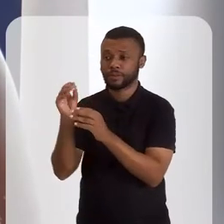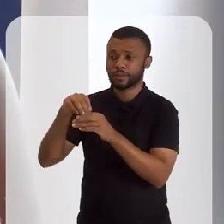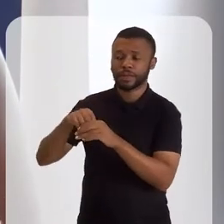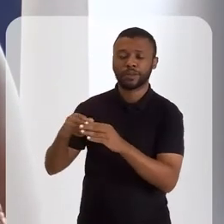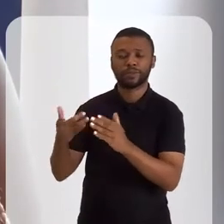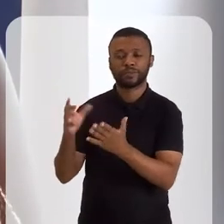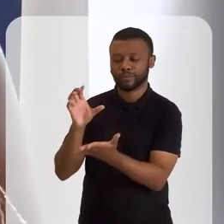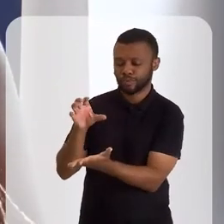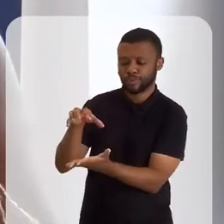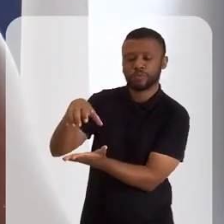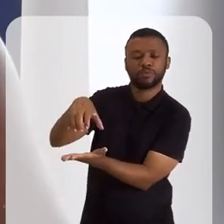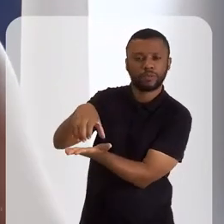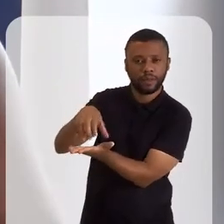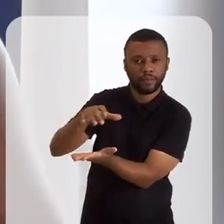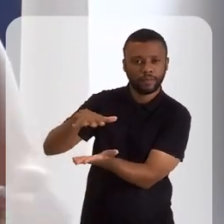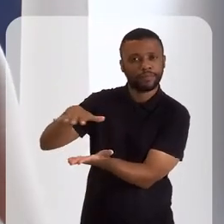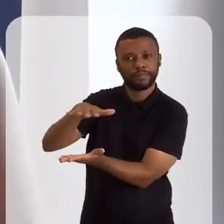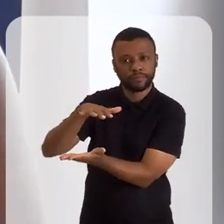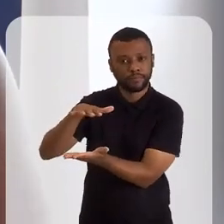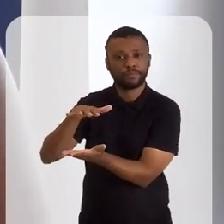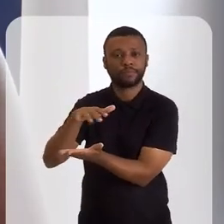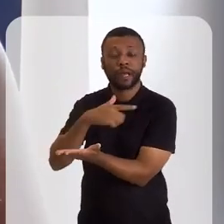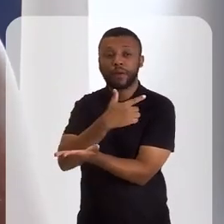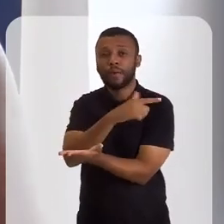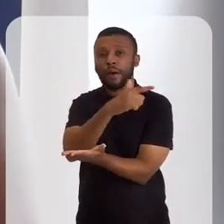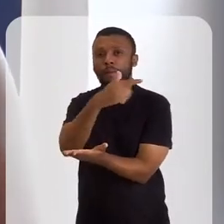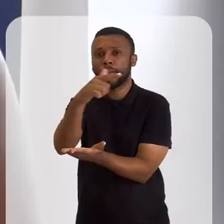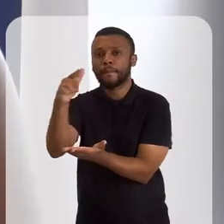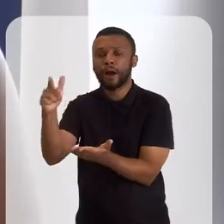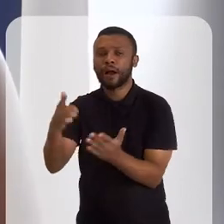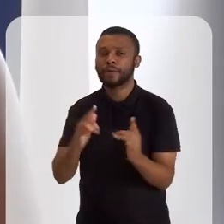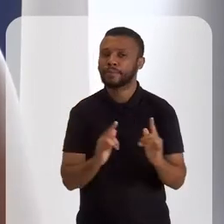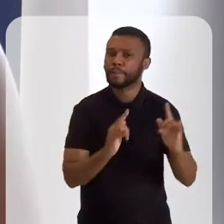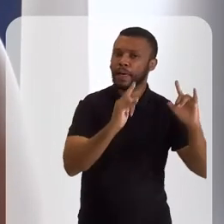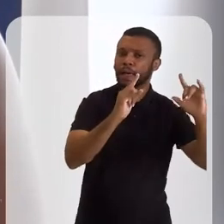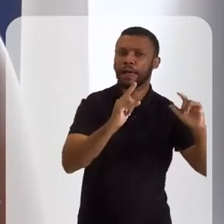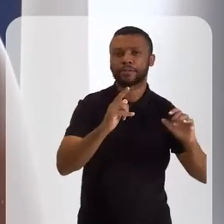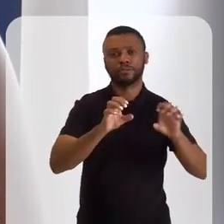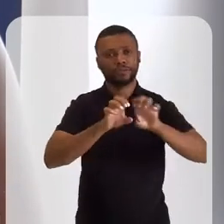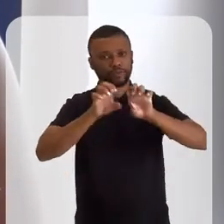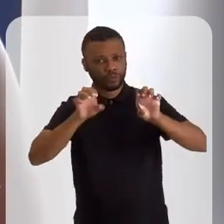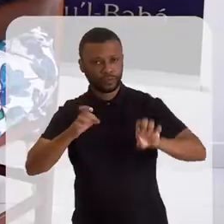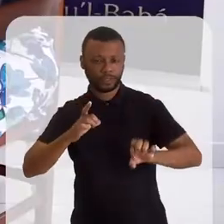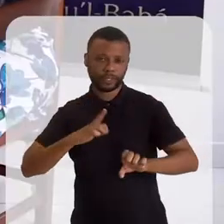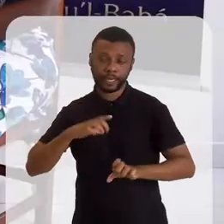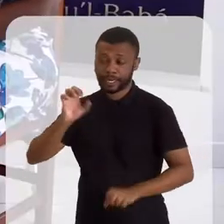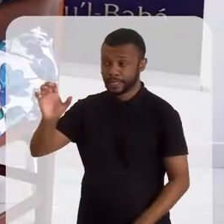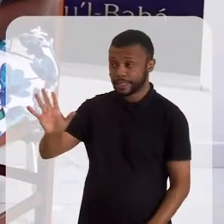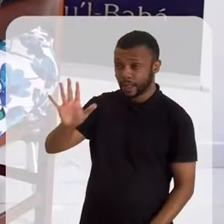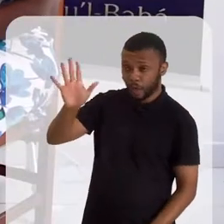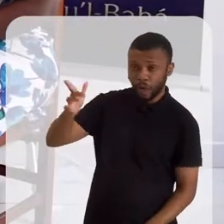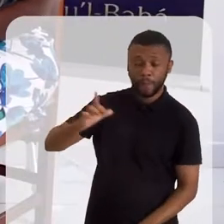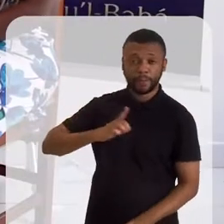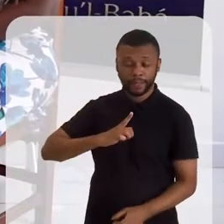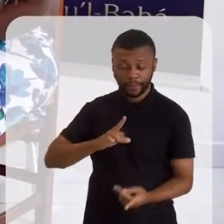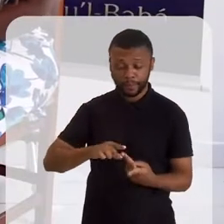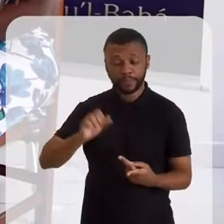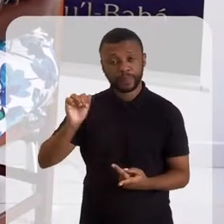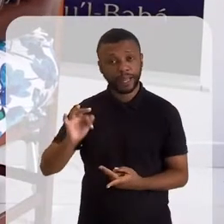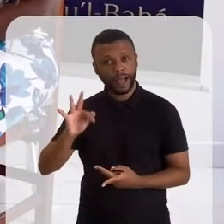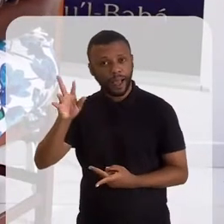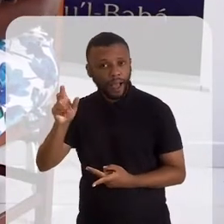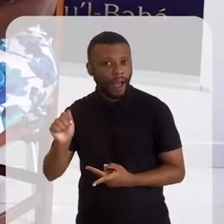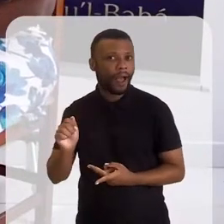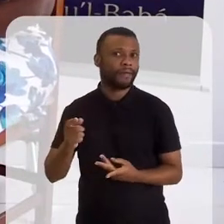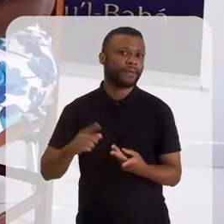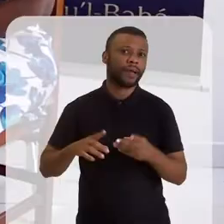do templo, né? Aos poucos, esses outros prédios, essas outras estruturas vão sendo criadas. Temos na Europa, temos na África,